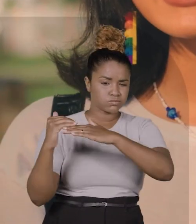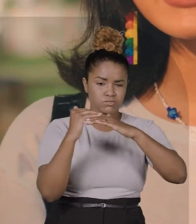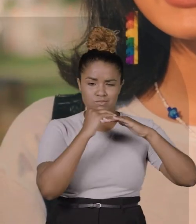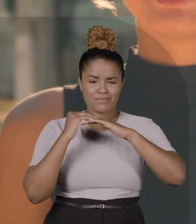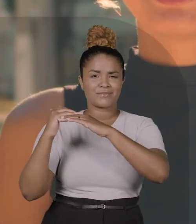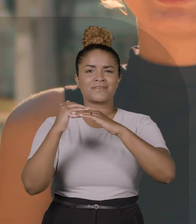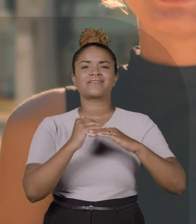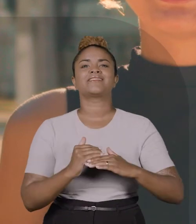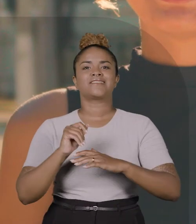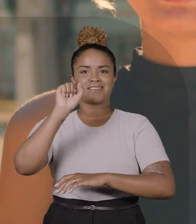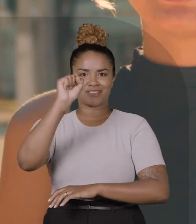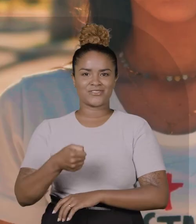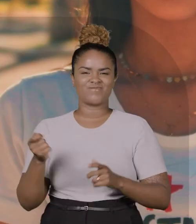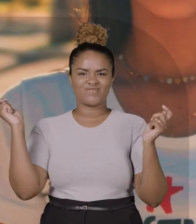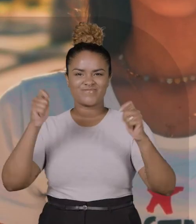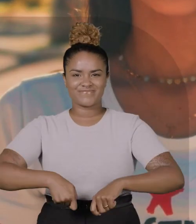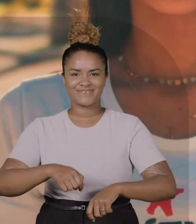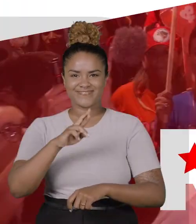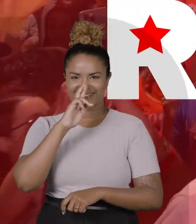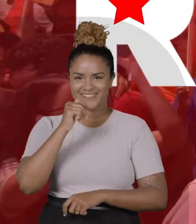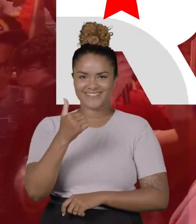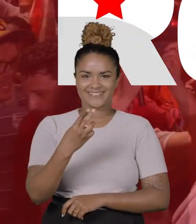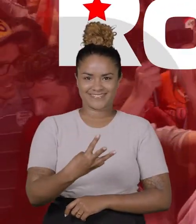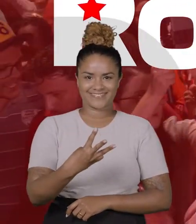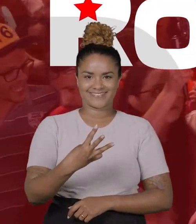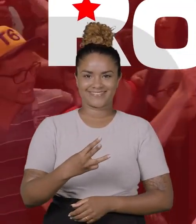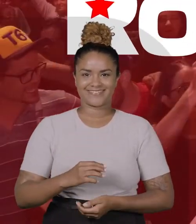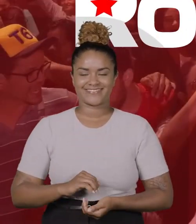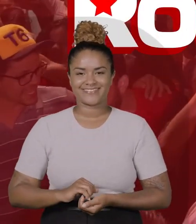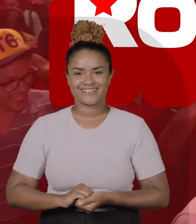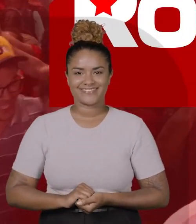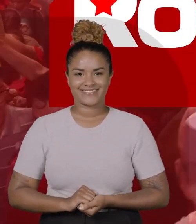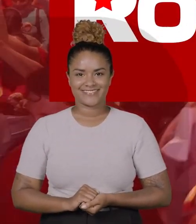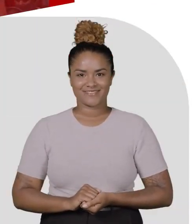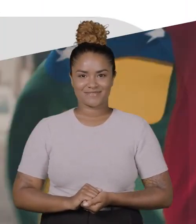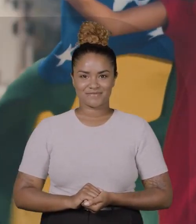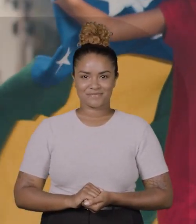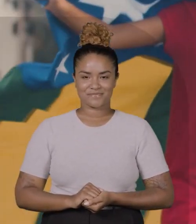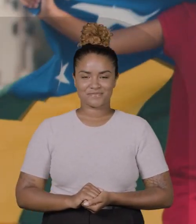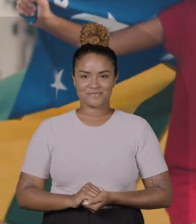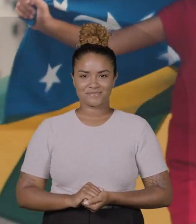de igual para igual, porque Sergipe tem jeito. Rogério 13